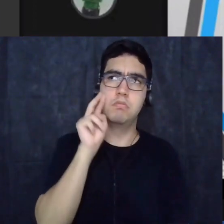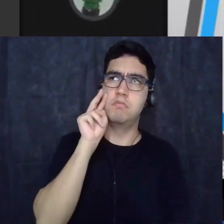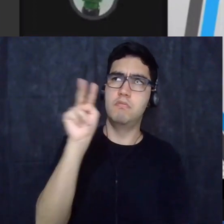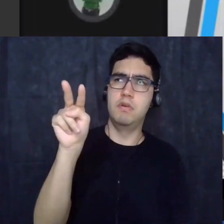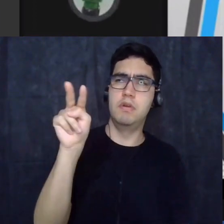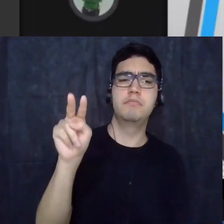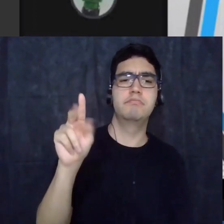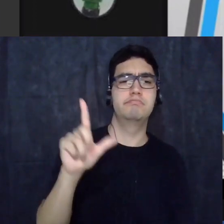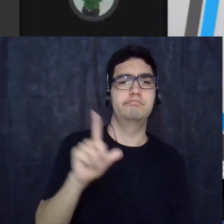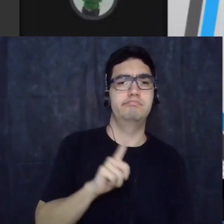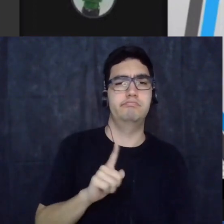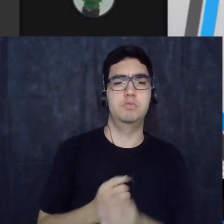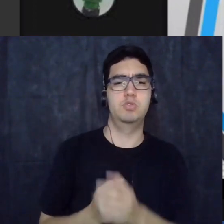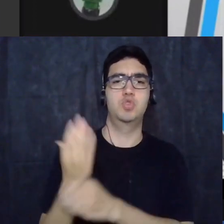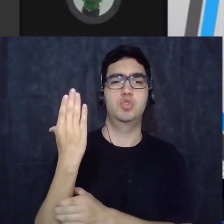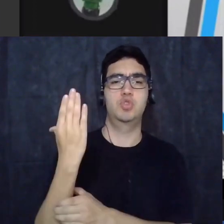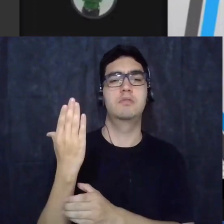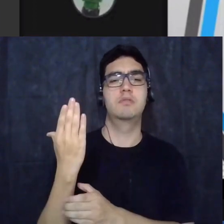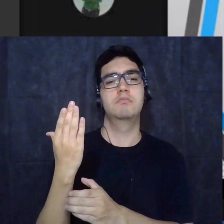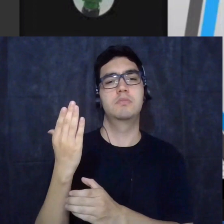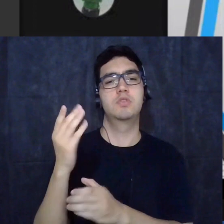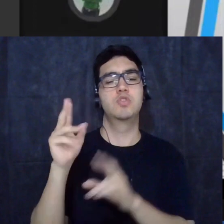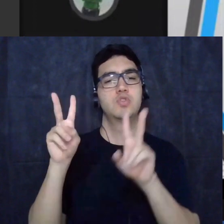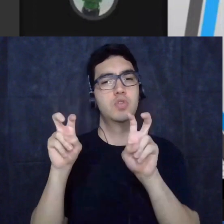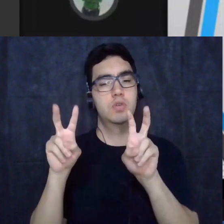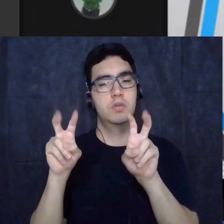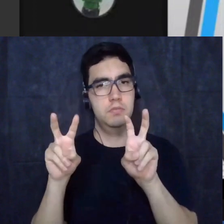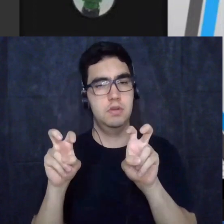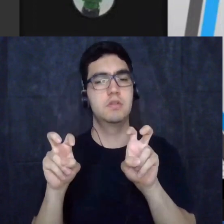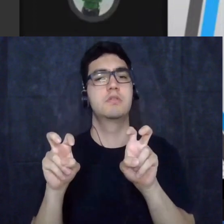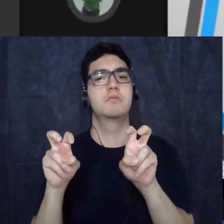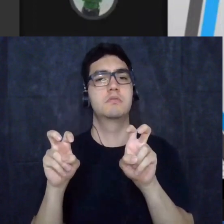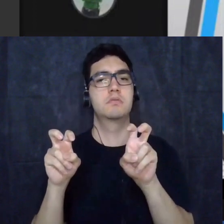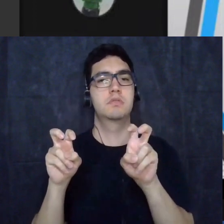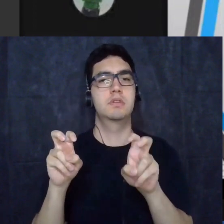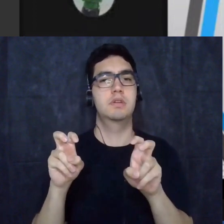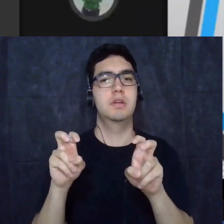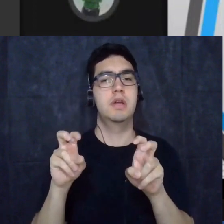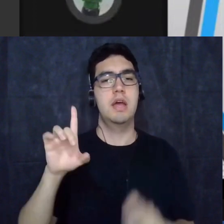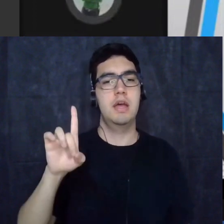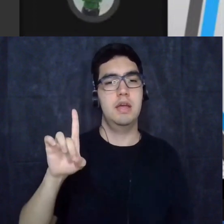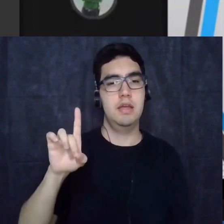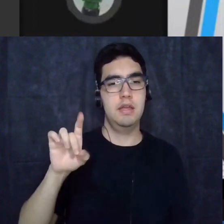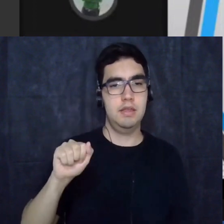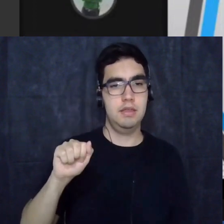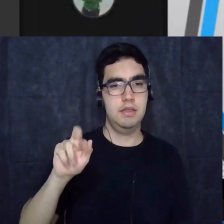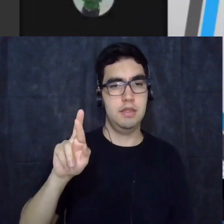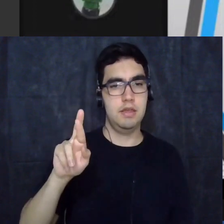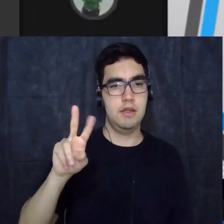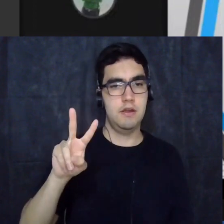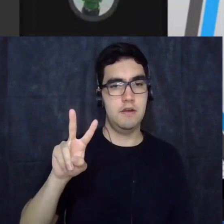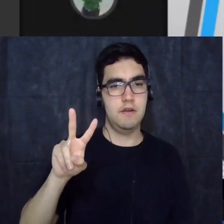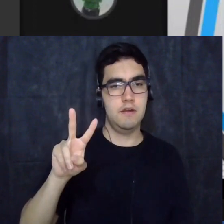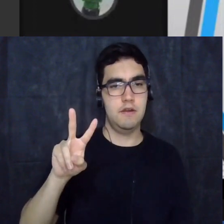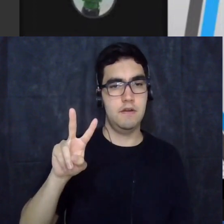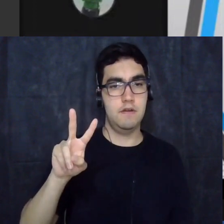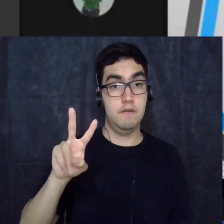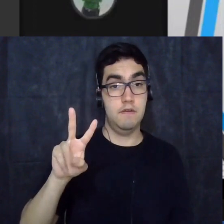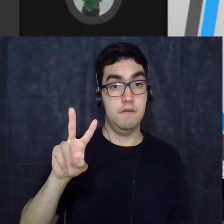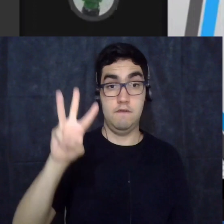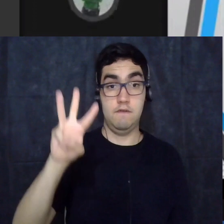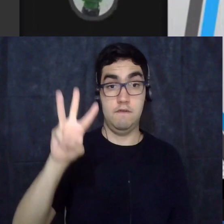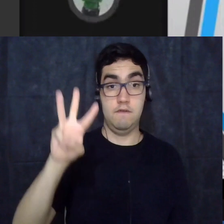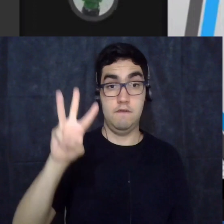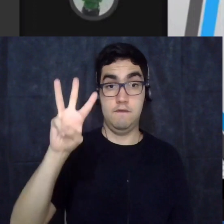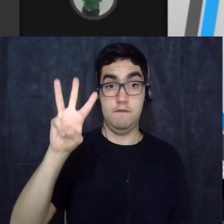baseado aí uma questão sobre o darwinismo social, mas na Europa se respondia